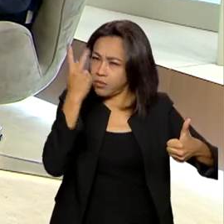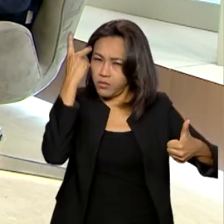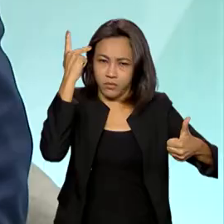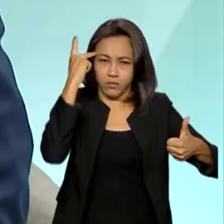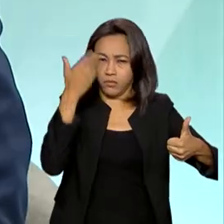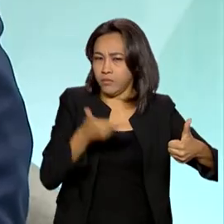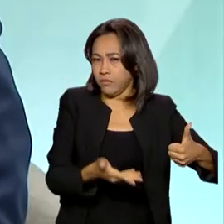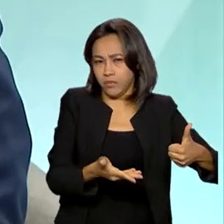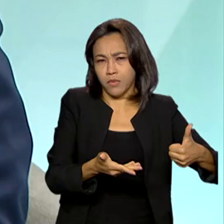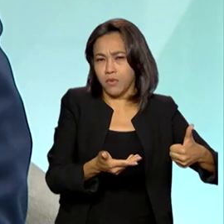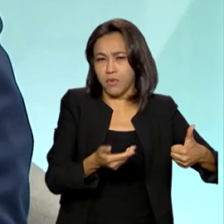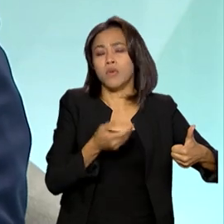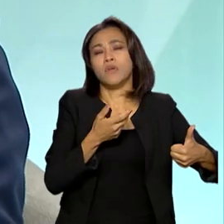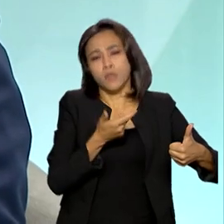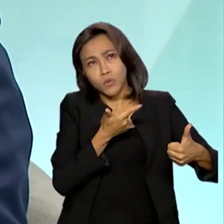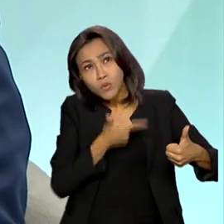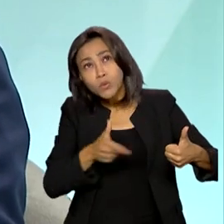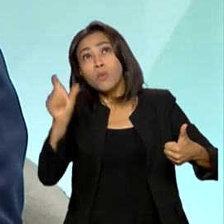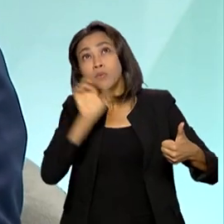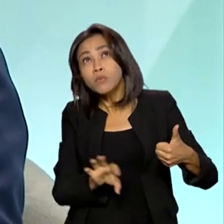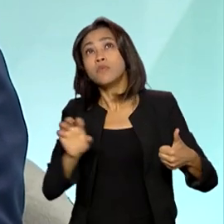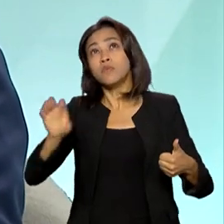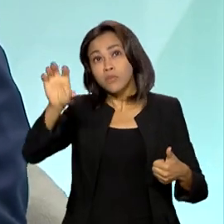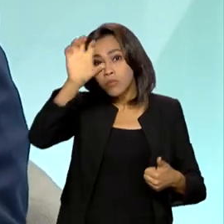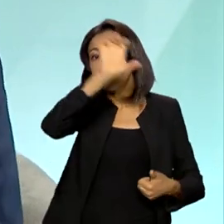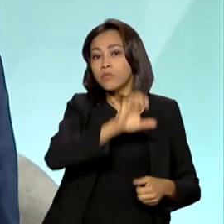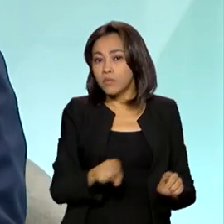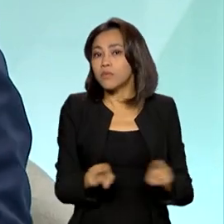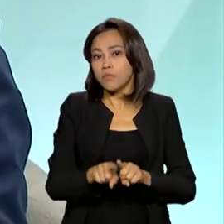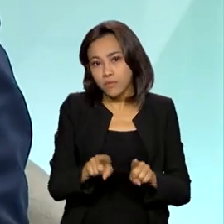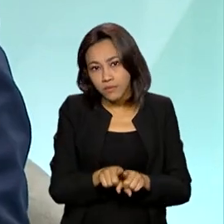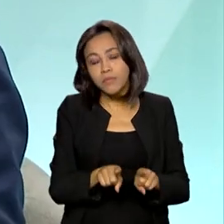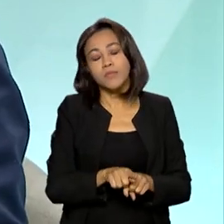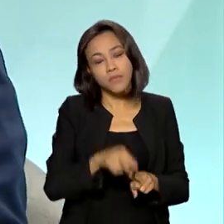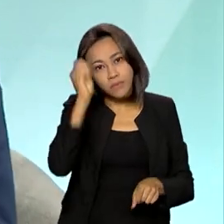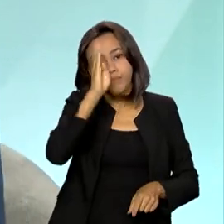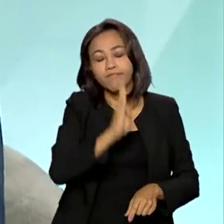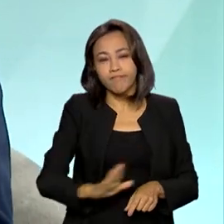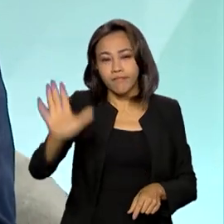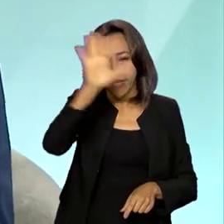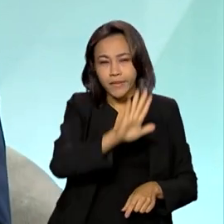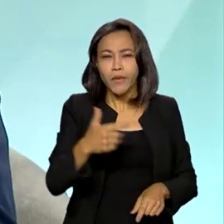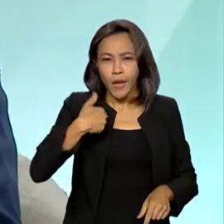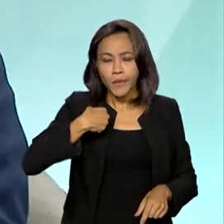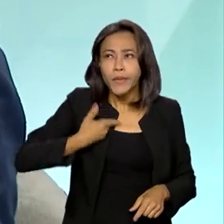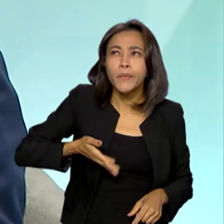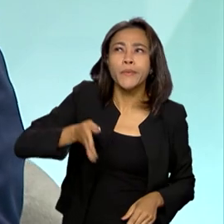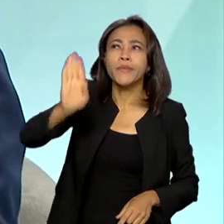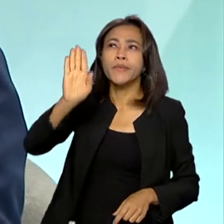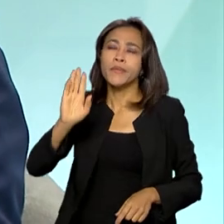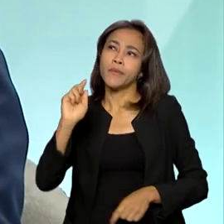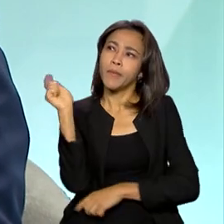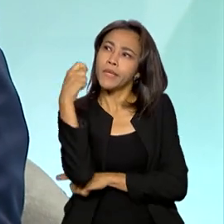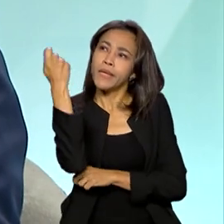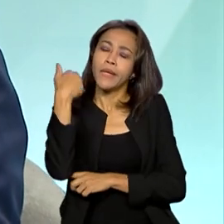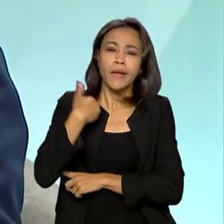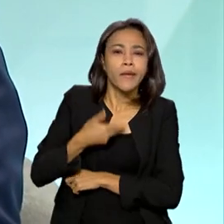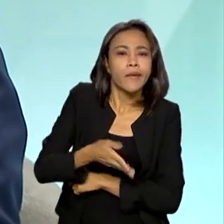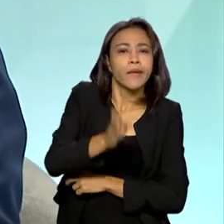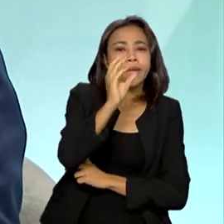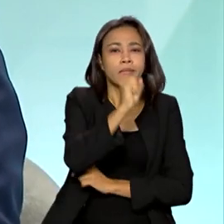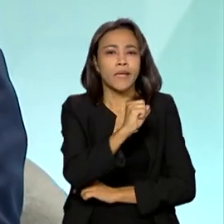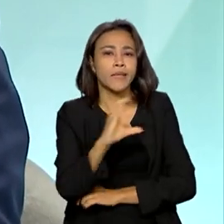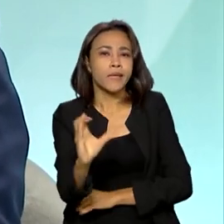no restante dos outros estados também, no restante do Brasil. Eu tenho ido a Porto Alegre, a Santa Catarina